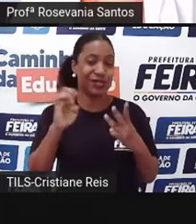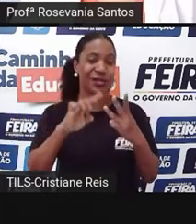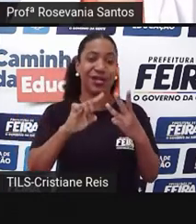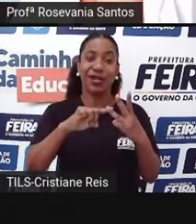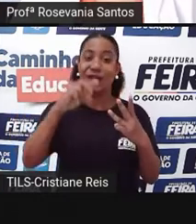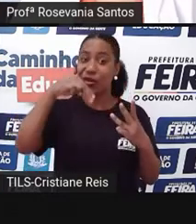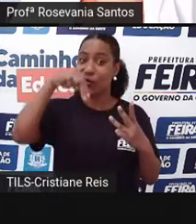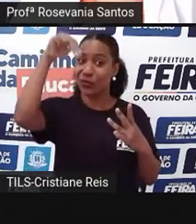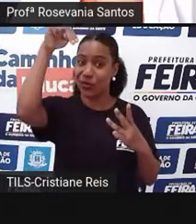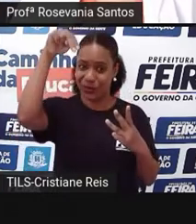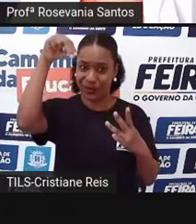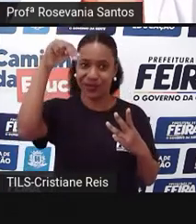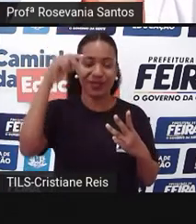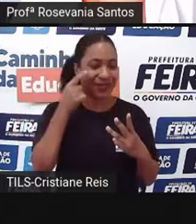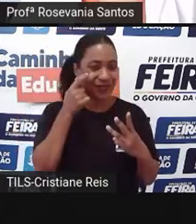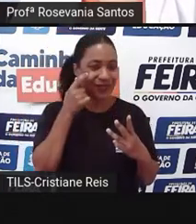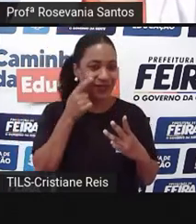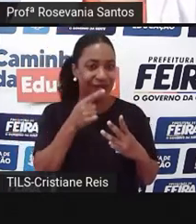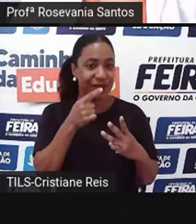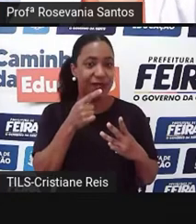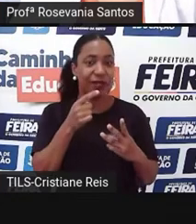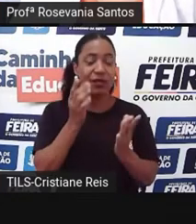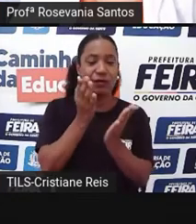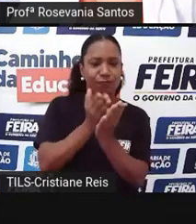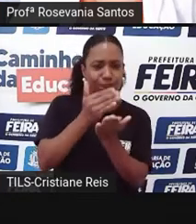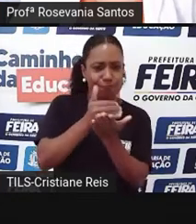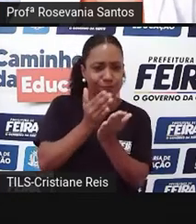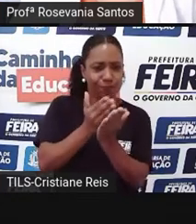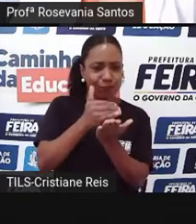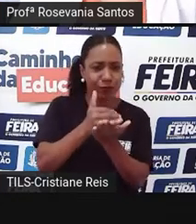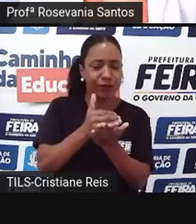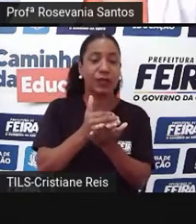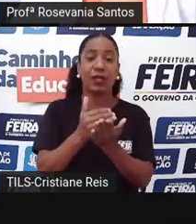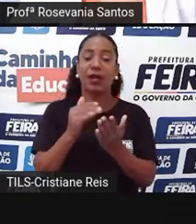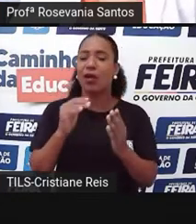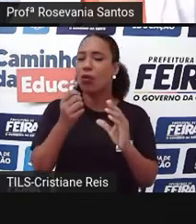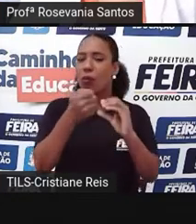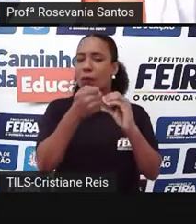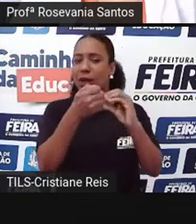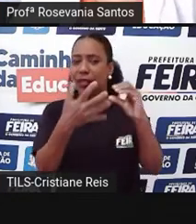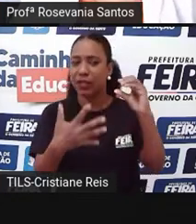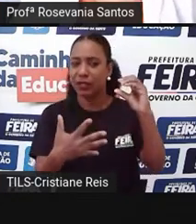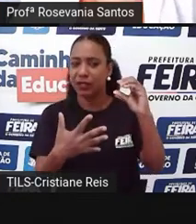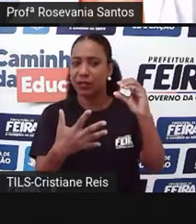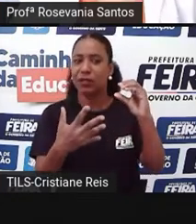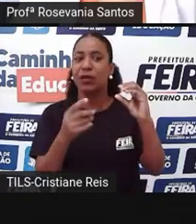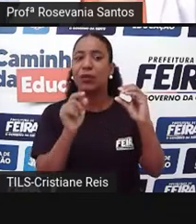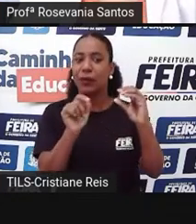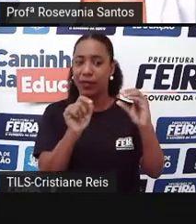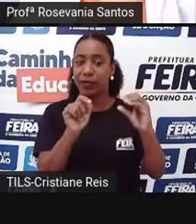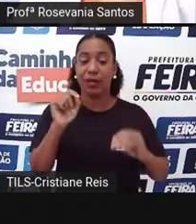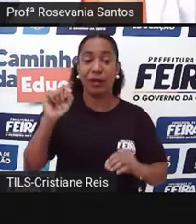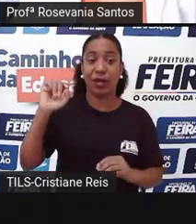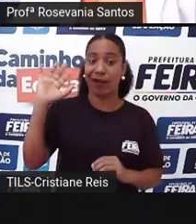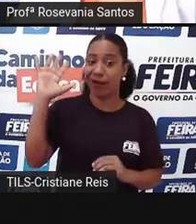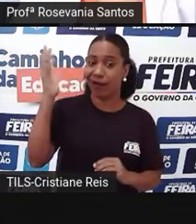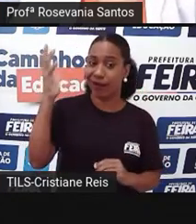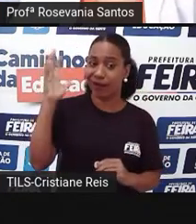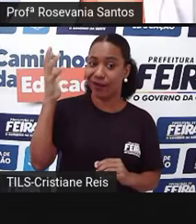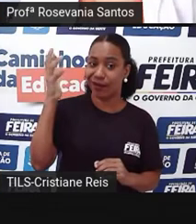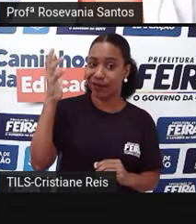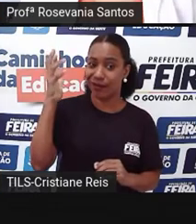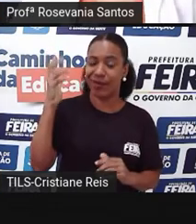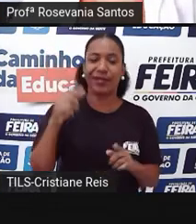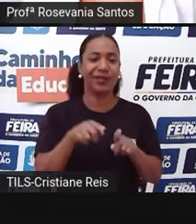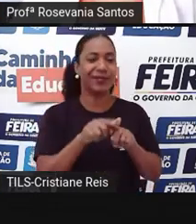Essa divisão está baseada principalmente em características do clima e da vegetação original. Então, isso aqui eu estou dizendo